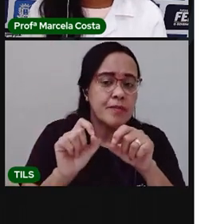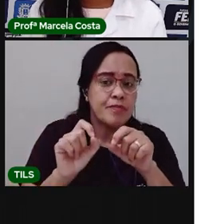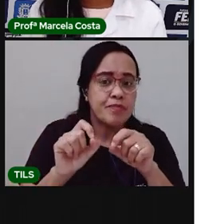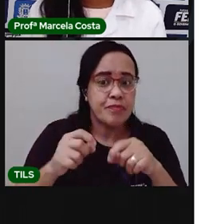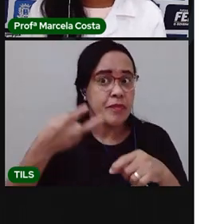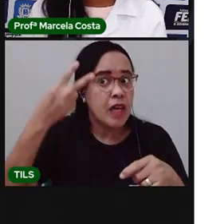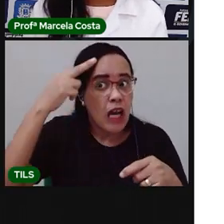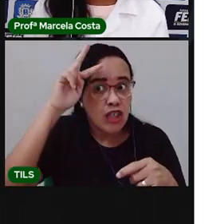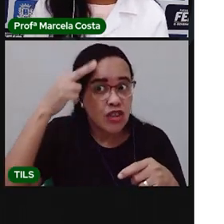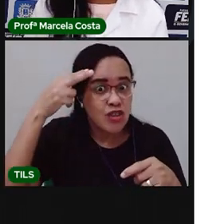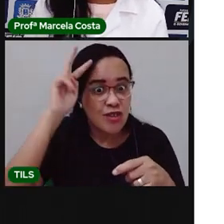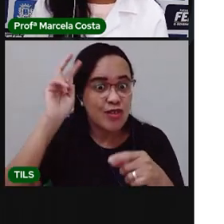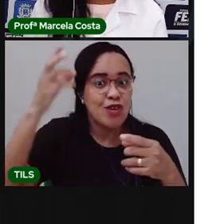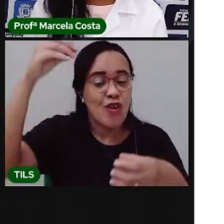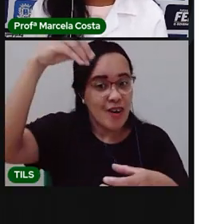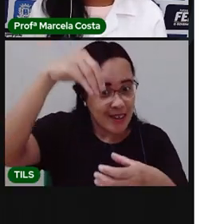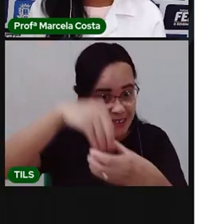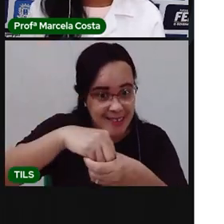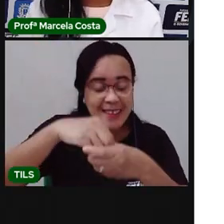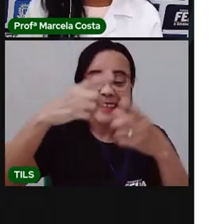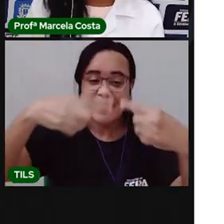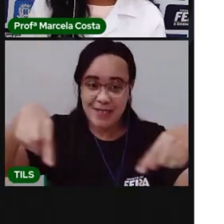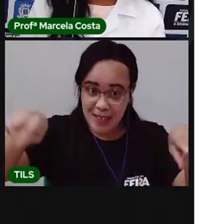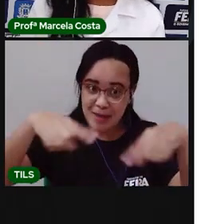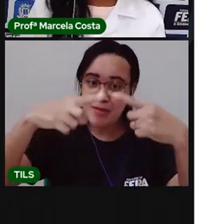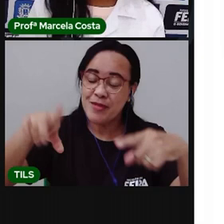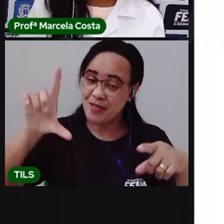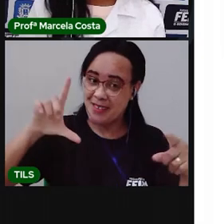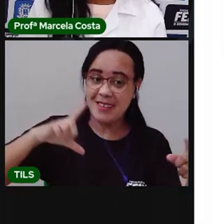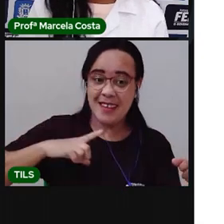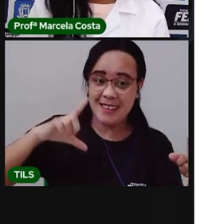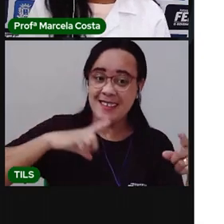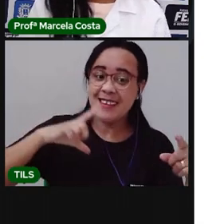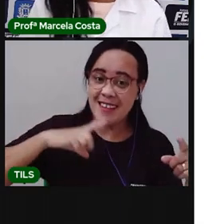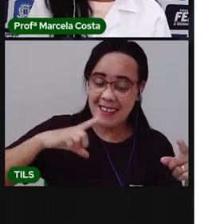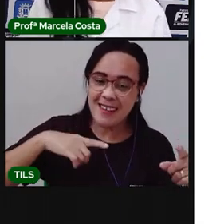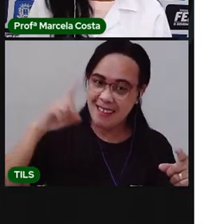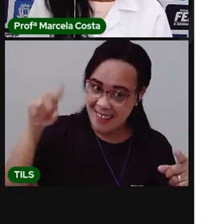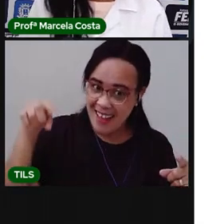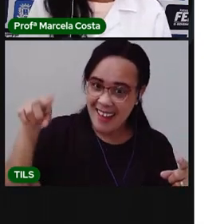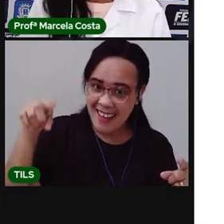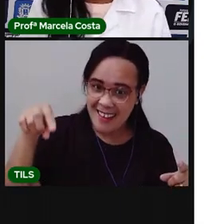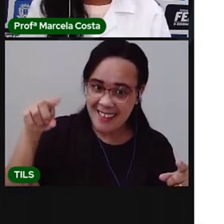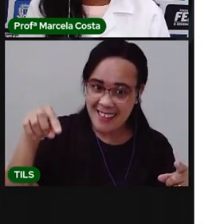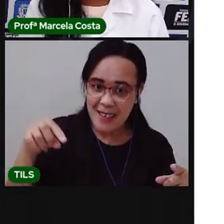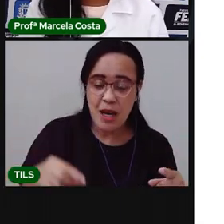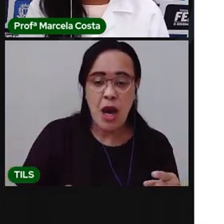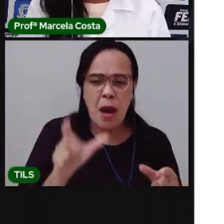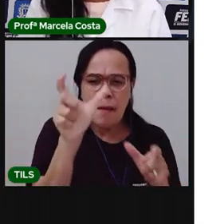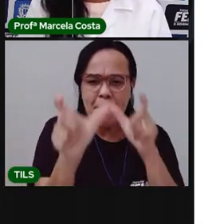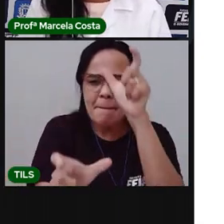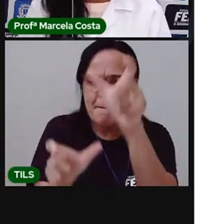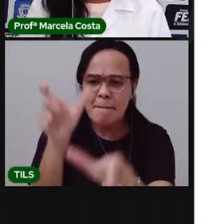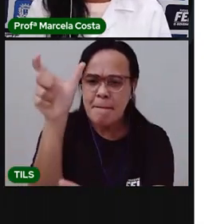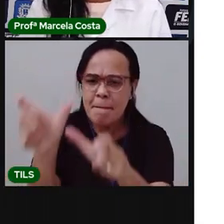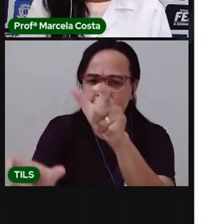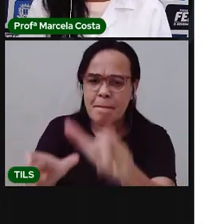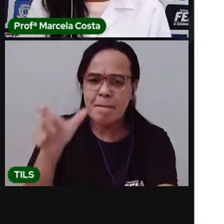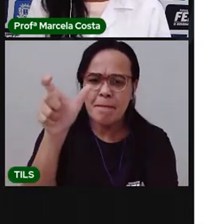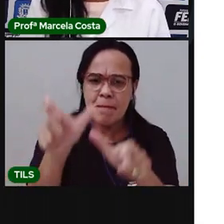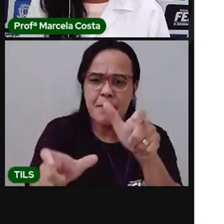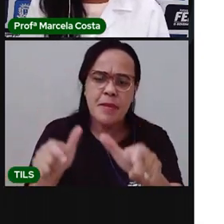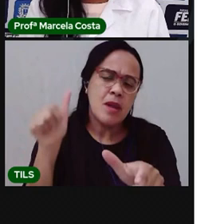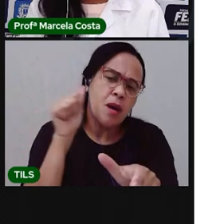uma história. Na verdade, essa música está contando para a gente uma história. Em que a personagem era a